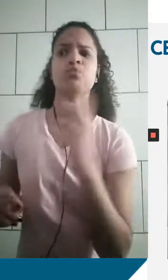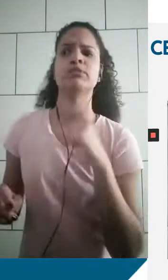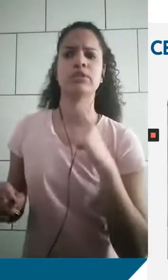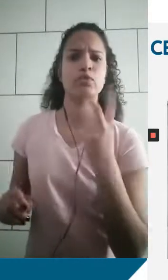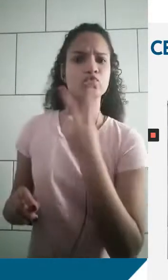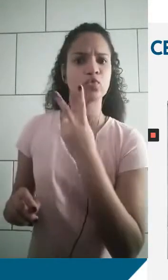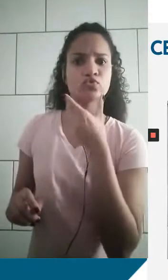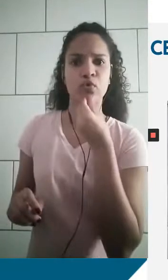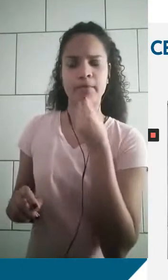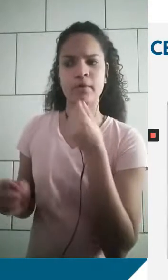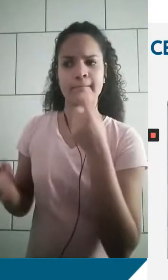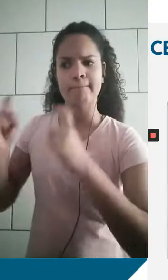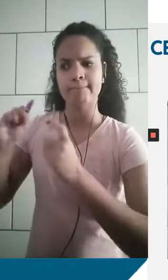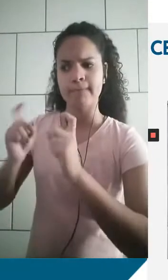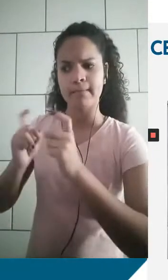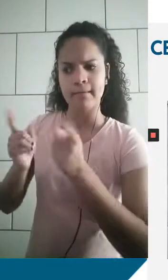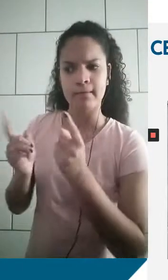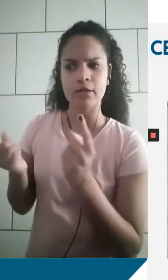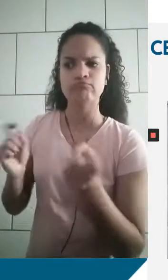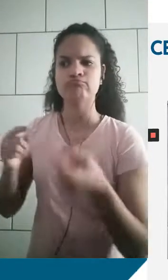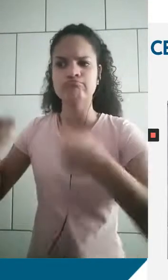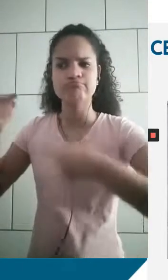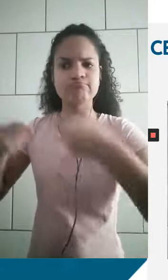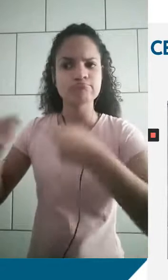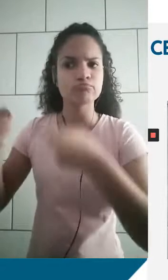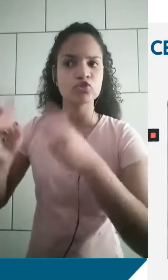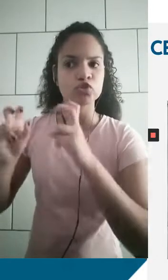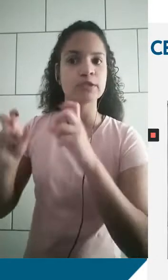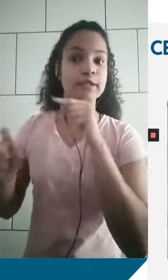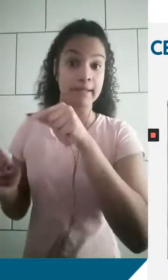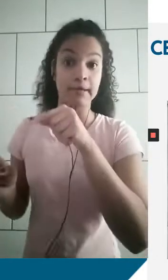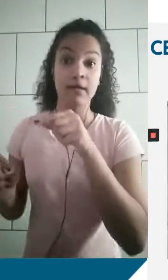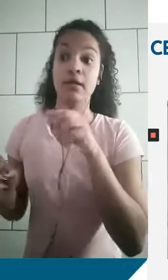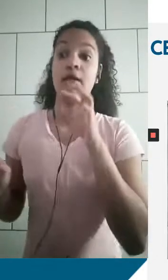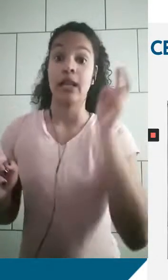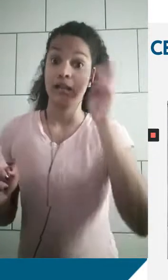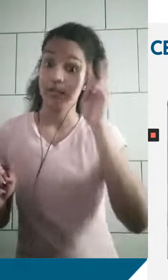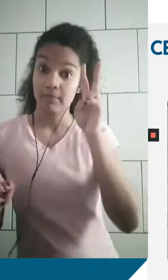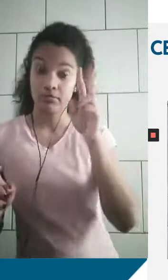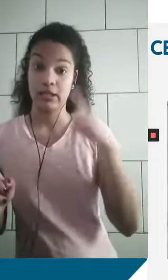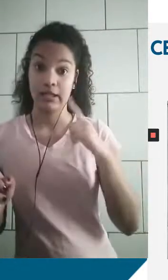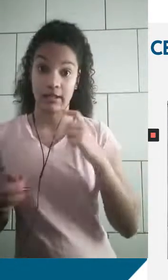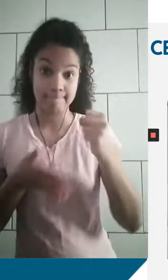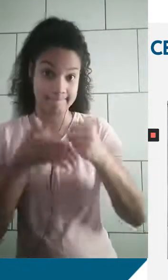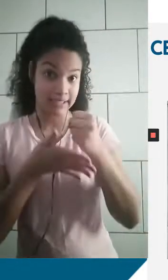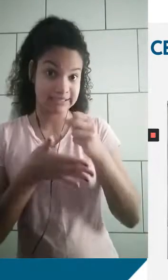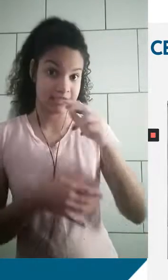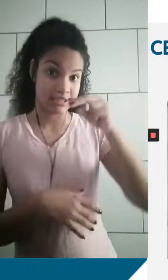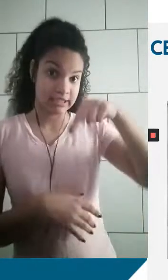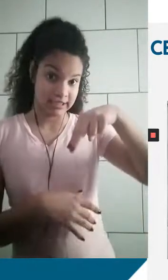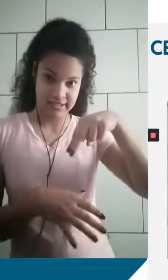discutindo esse modelo, que é representado com essa seta azul para a direita. Lembrando que as bases